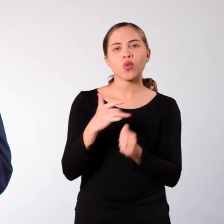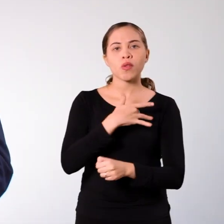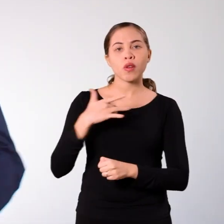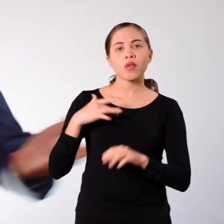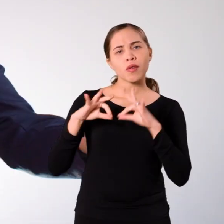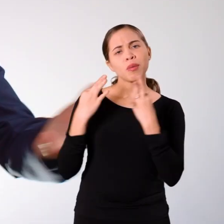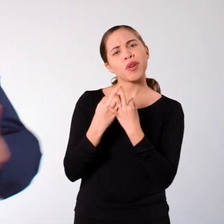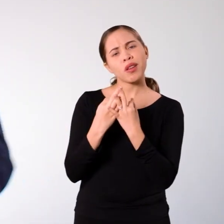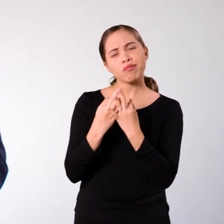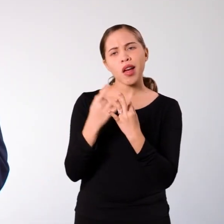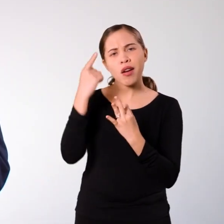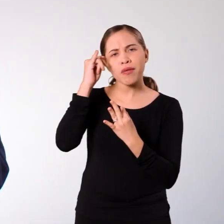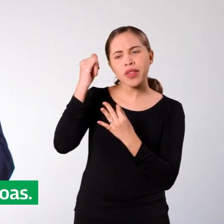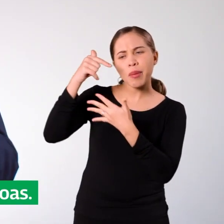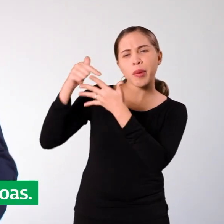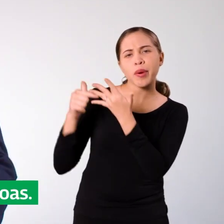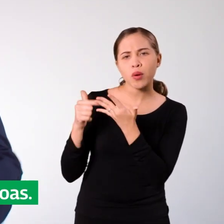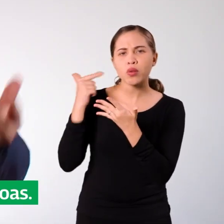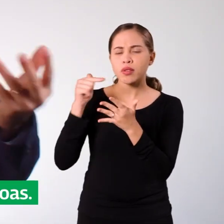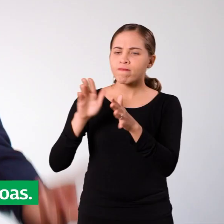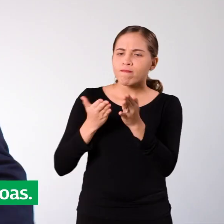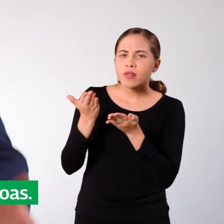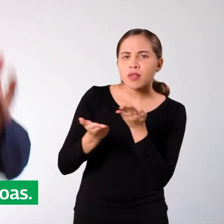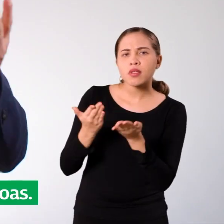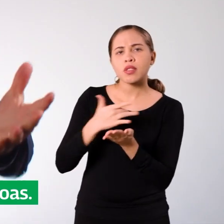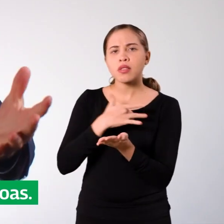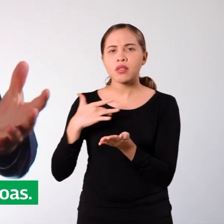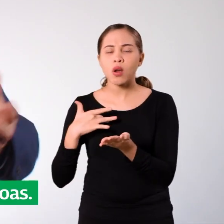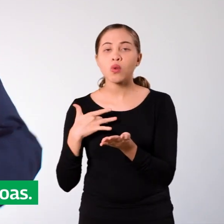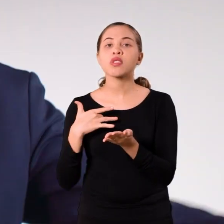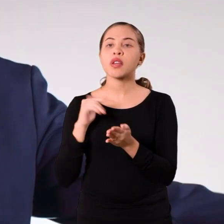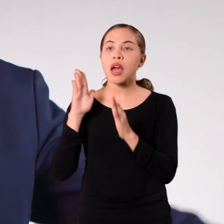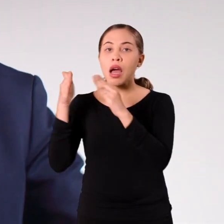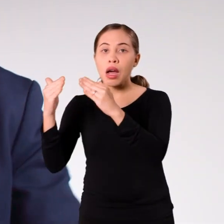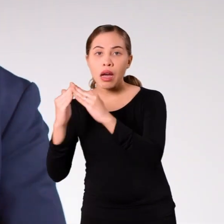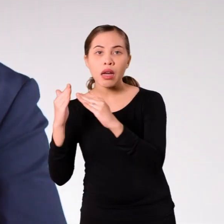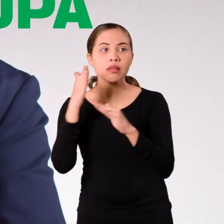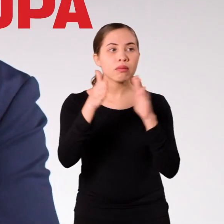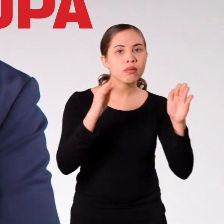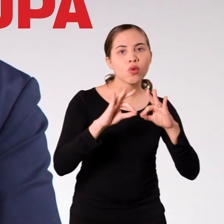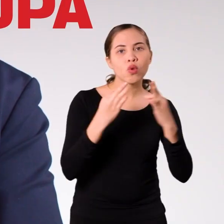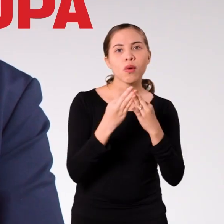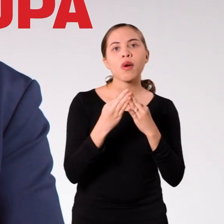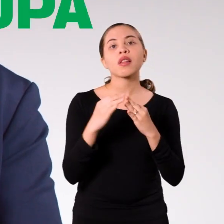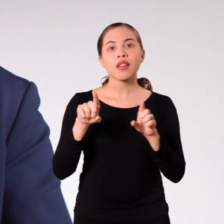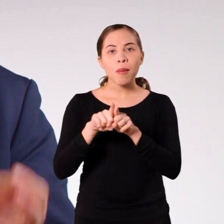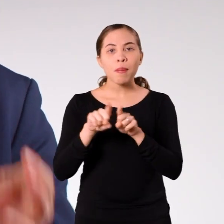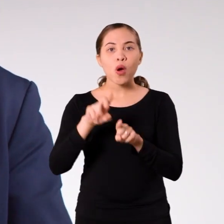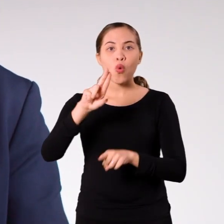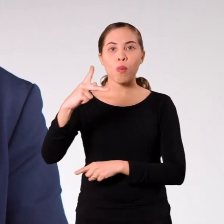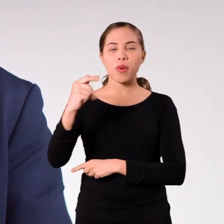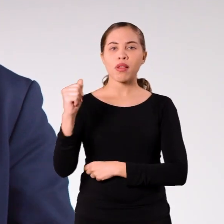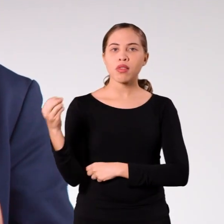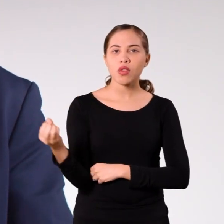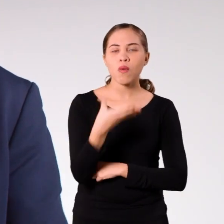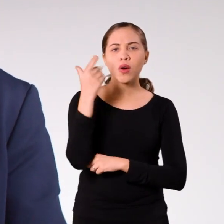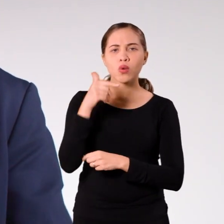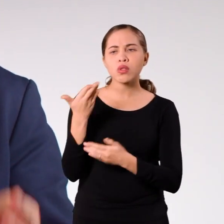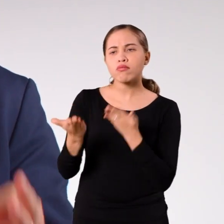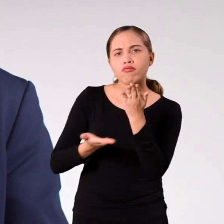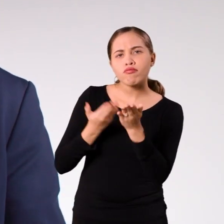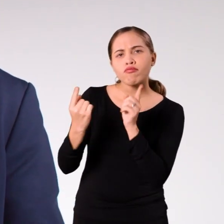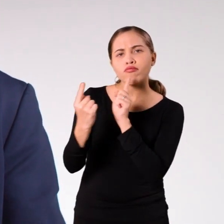Família, que é uma ação preventiva, com a saúde indo até a casa das pessoas. Precisamos de uma nova UPA para reforçar o